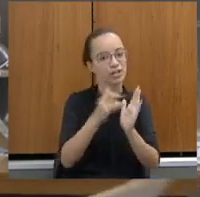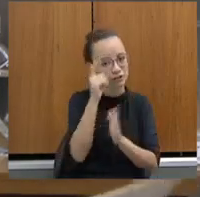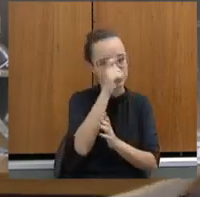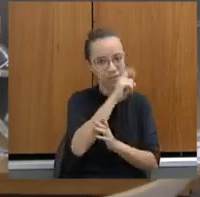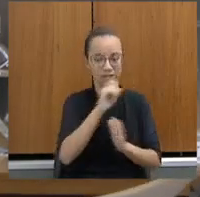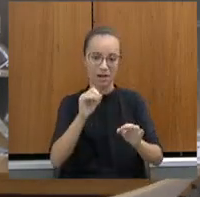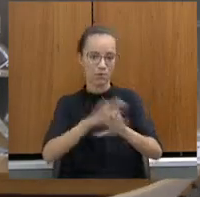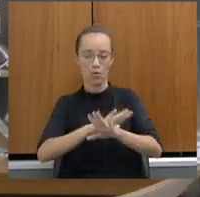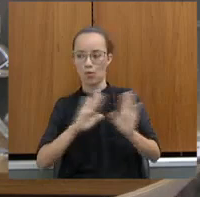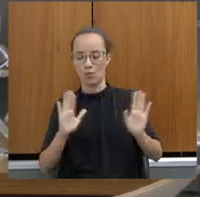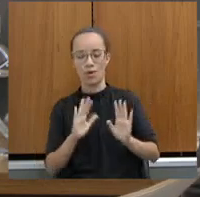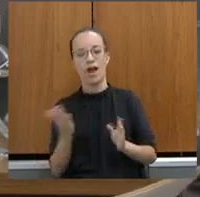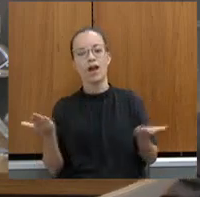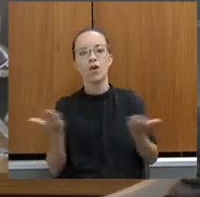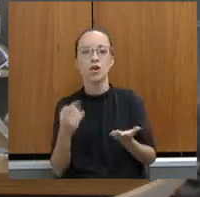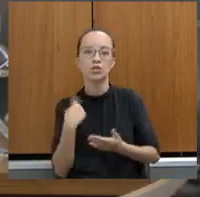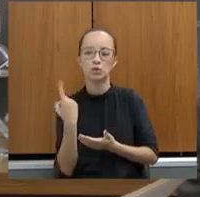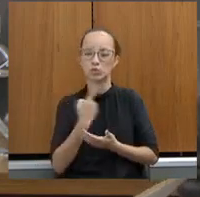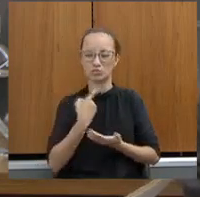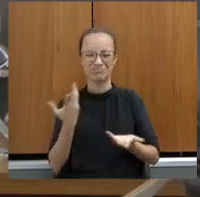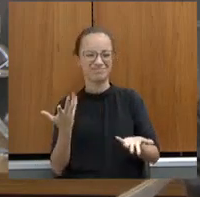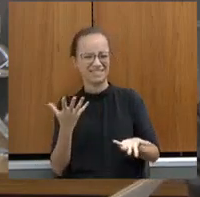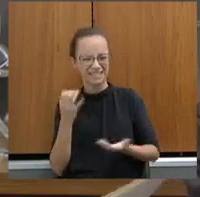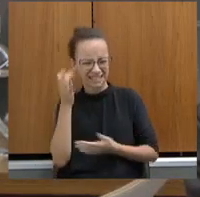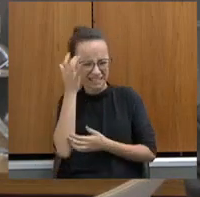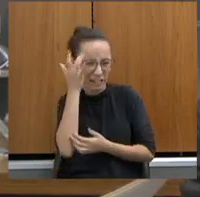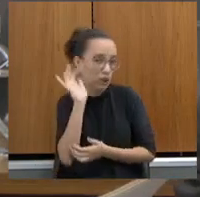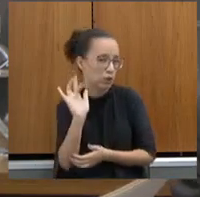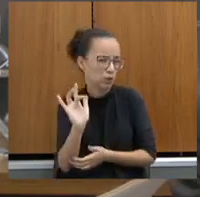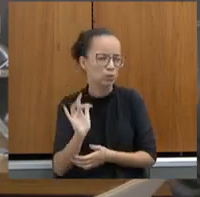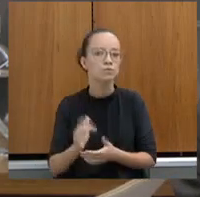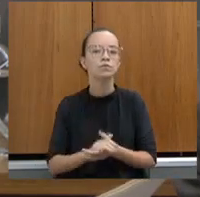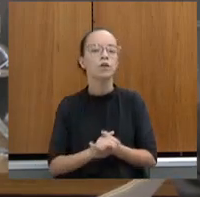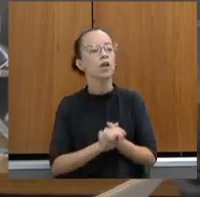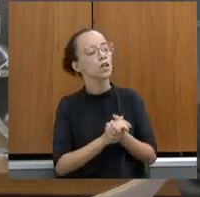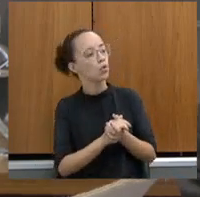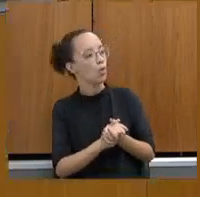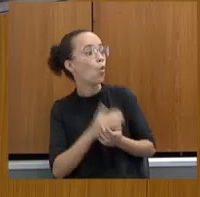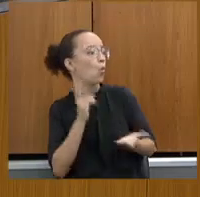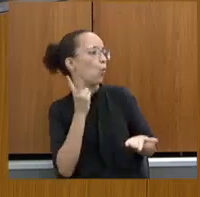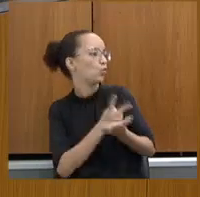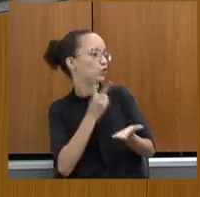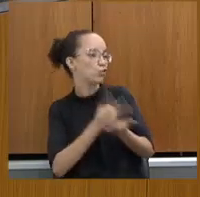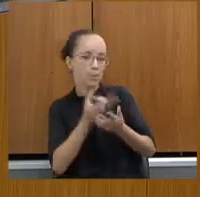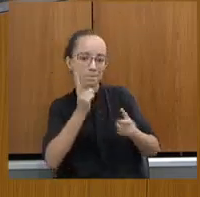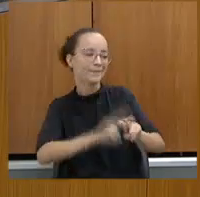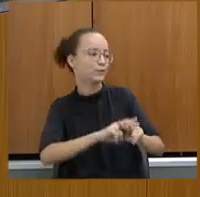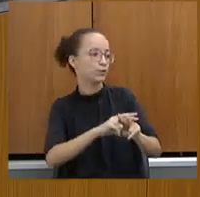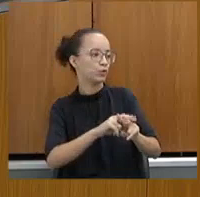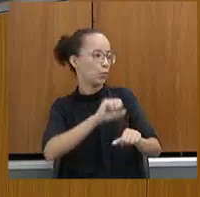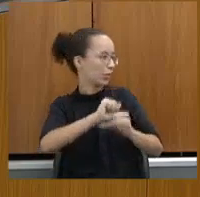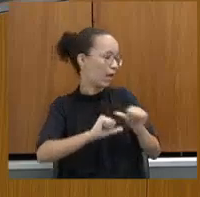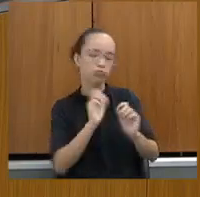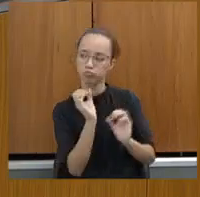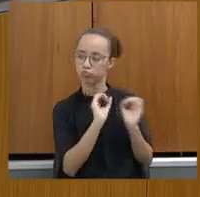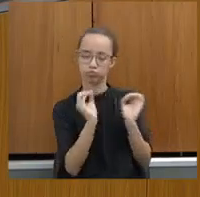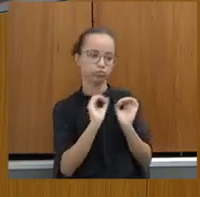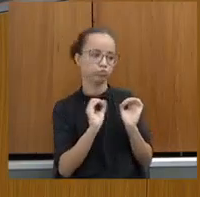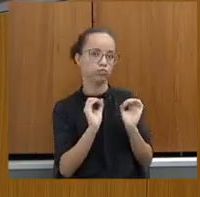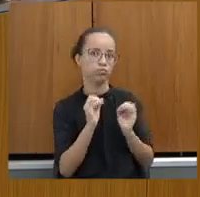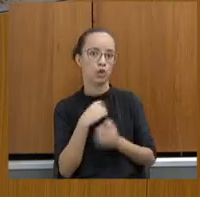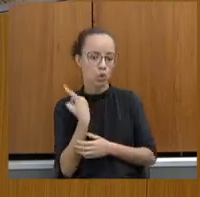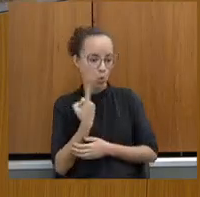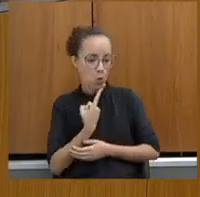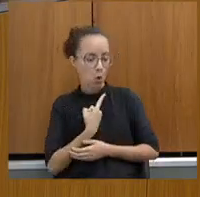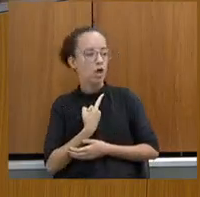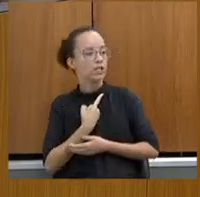acabou. A gente está vivendo um mundo estranho, não deputado? Você já está aqui na minha comissão, continua preso do mesmo jeito. Aqui não mudou, não. A nossa